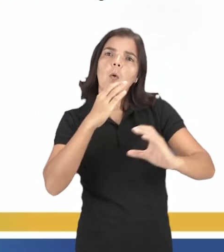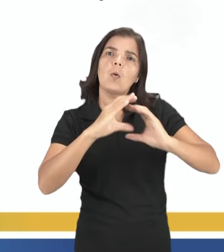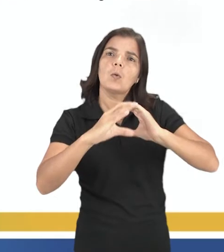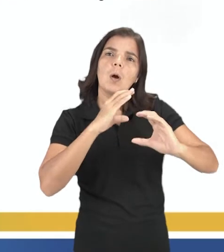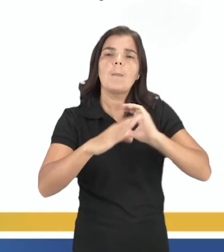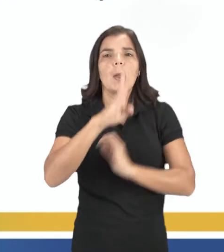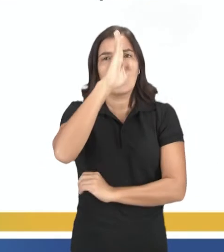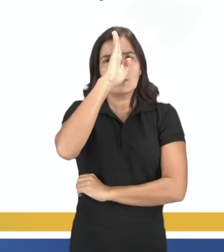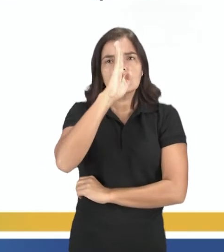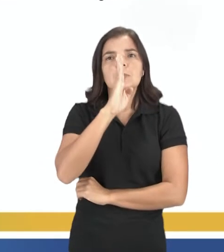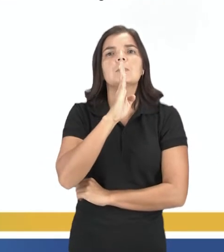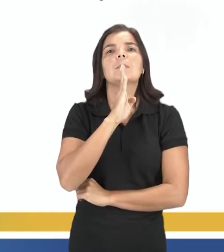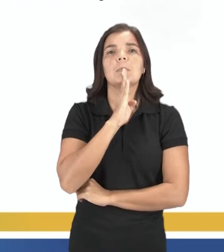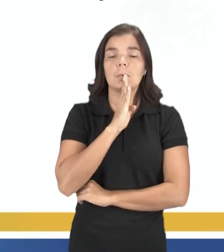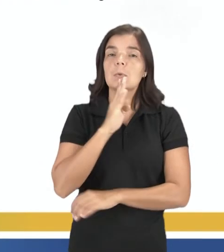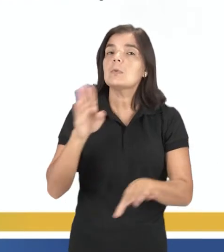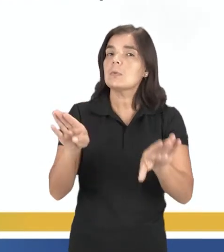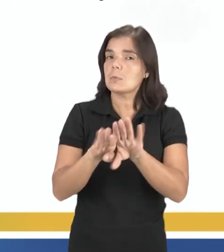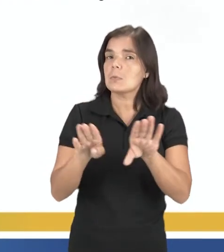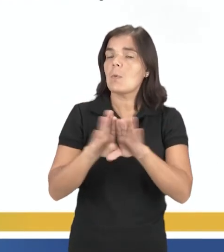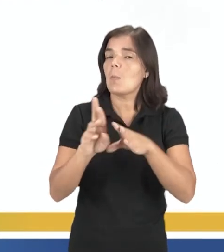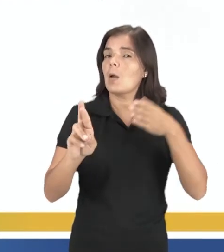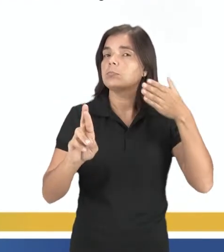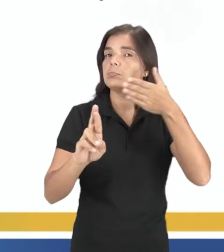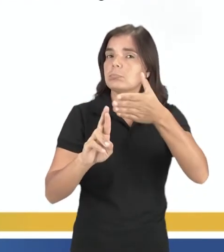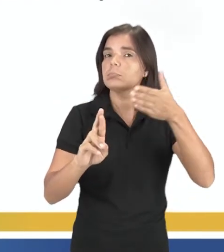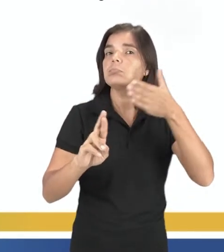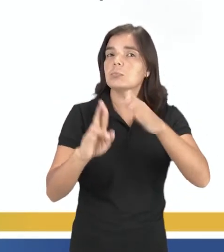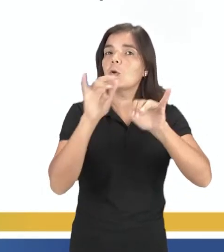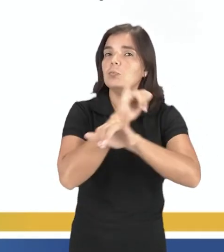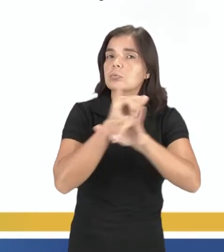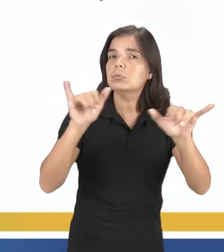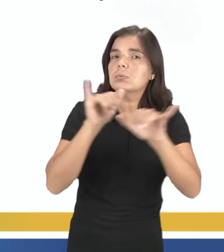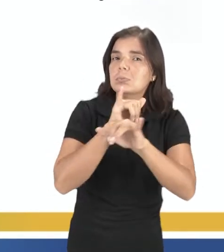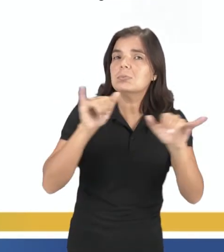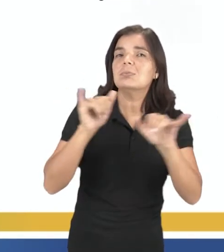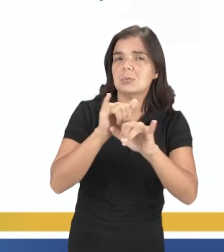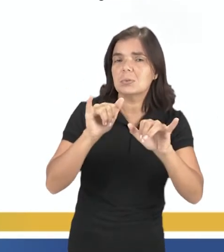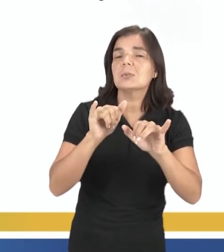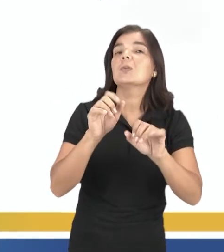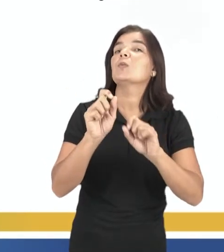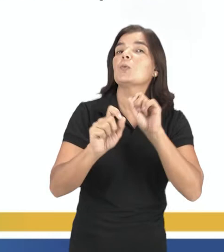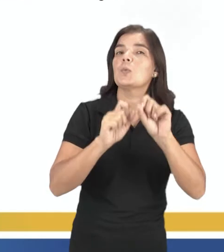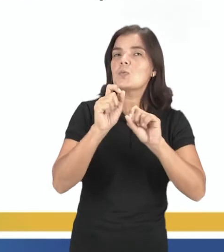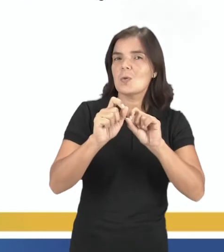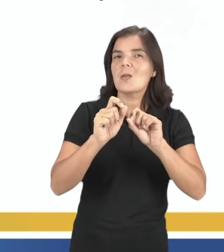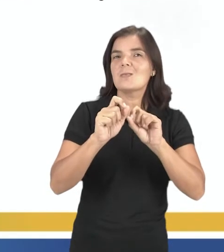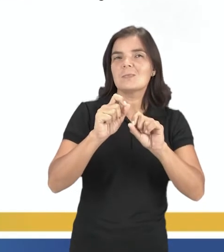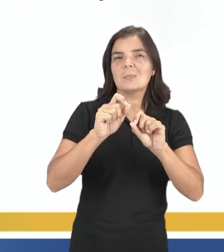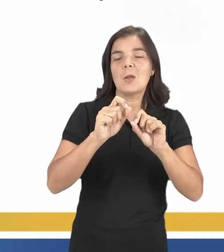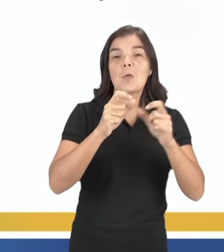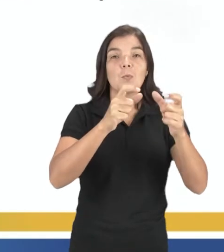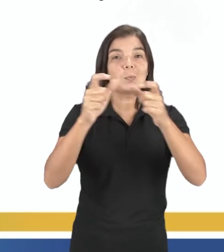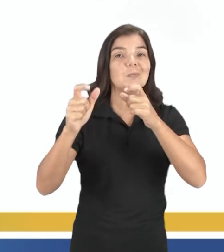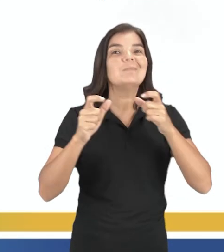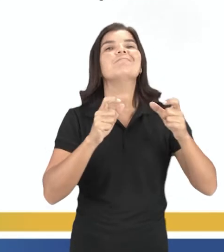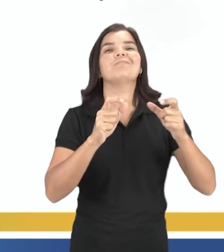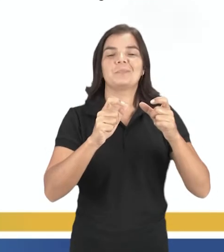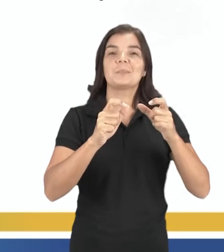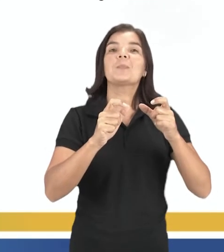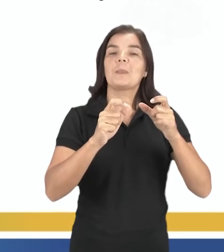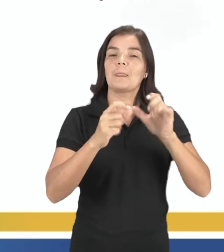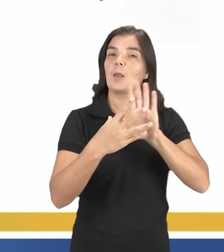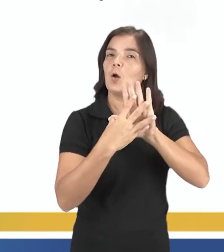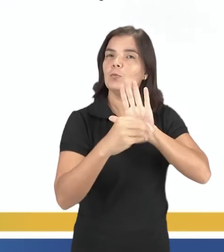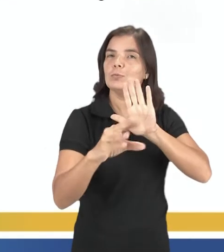gratuitamente e faz aí referência e faz propagandas e faz divulgação nos mais diversos meios de comunicação,